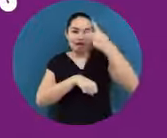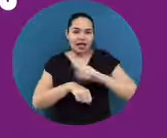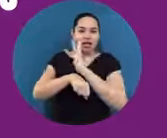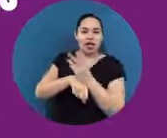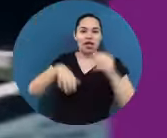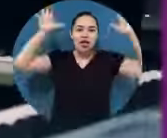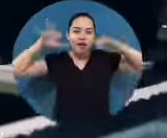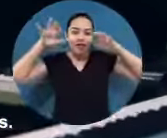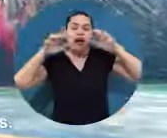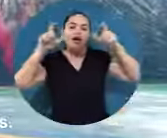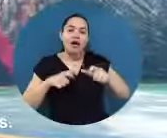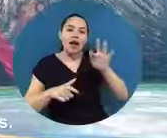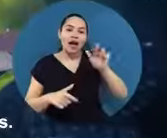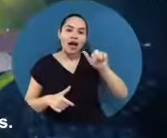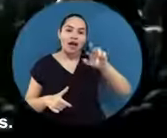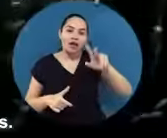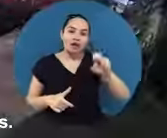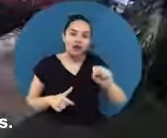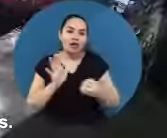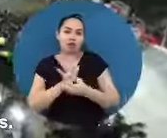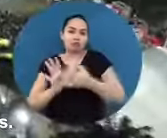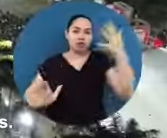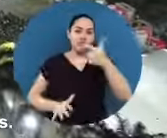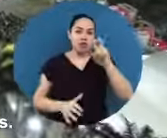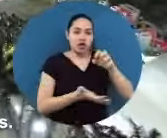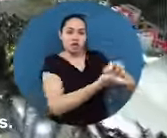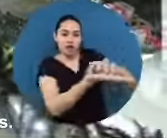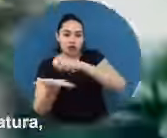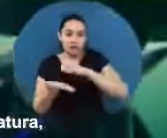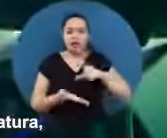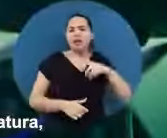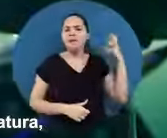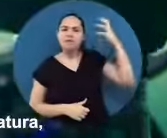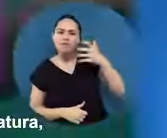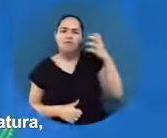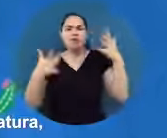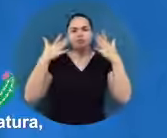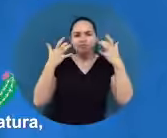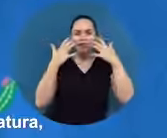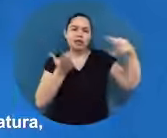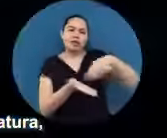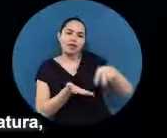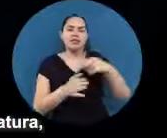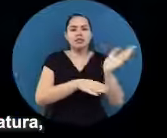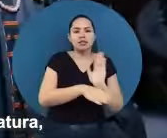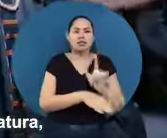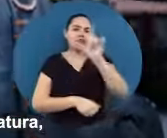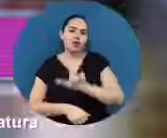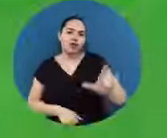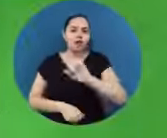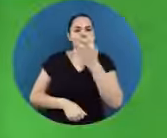Festival de Inverno de Garanhuns. Com mais de 800 atrações e 25 polos. Tem música, teatro, dança, cinema,